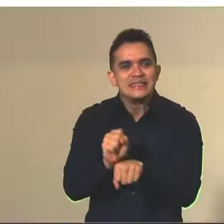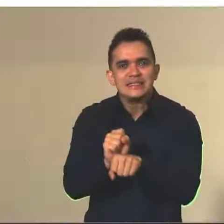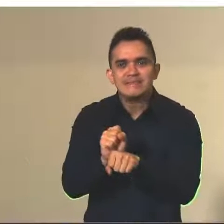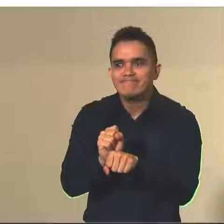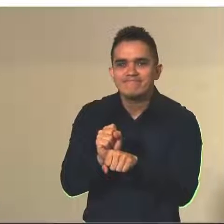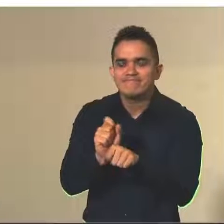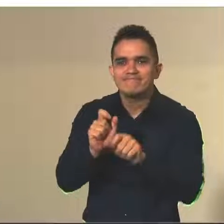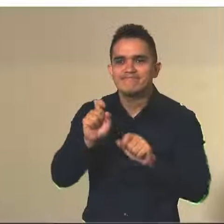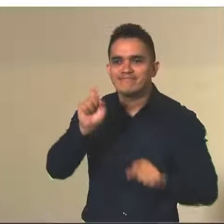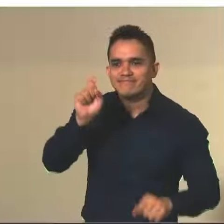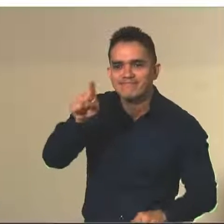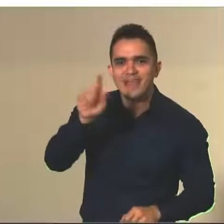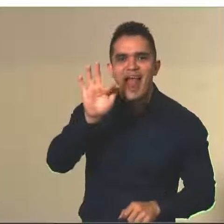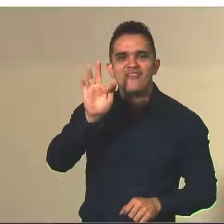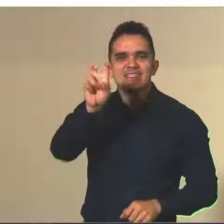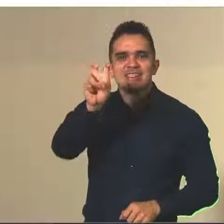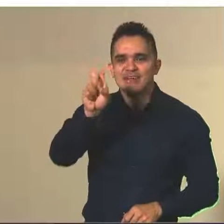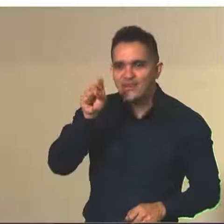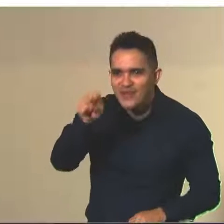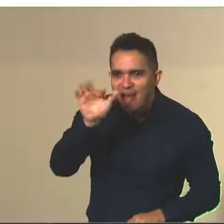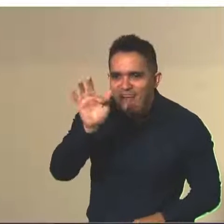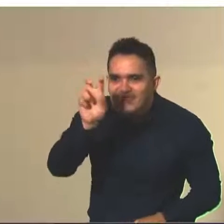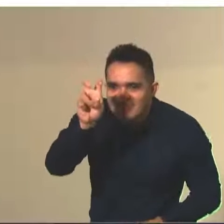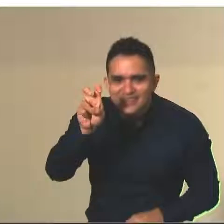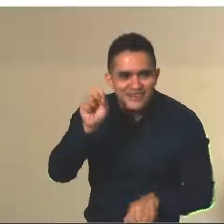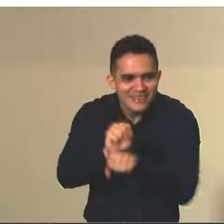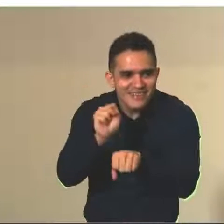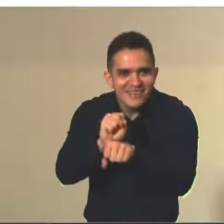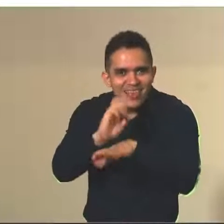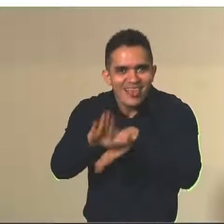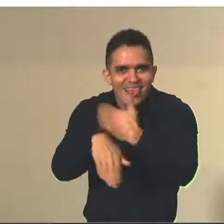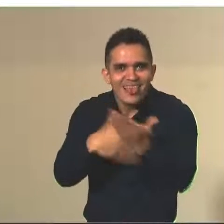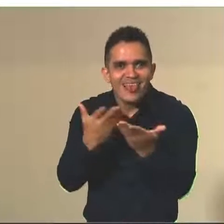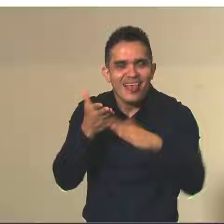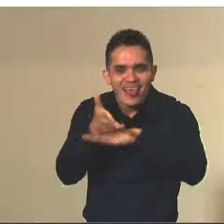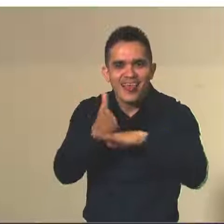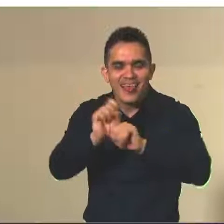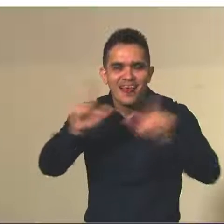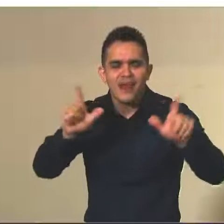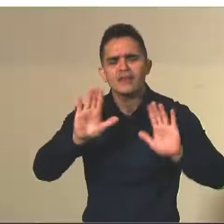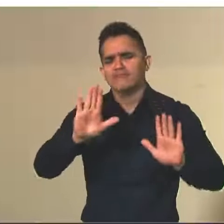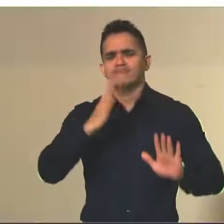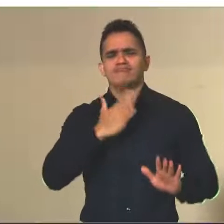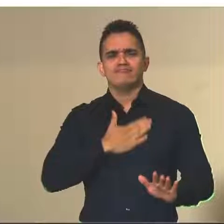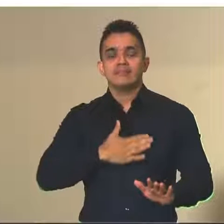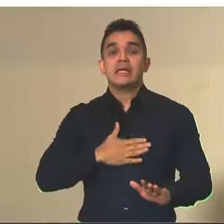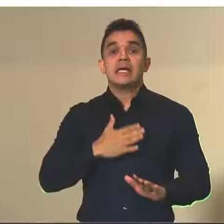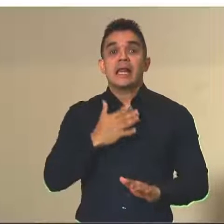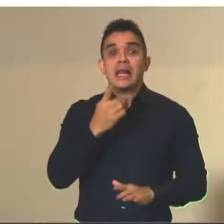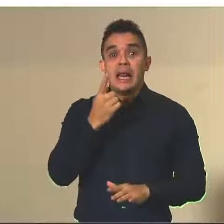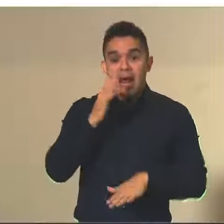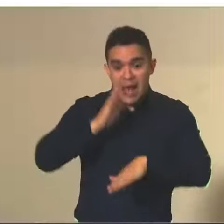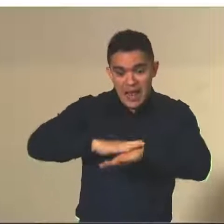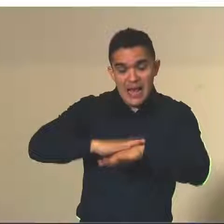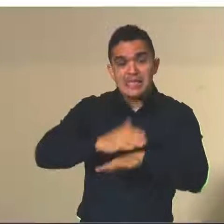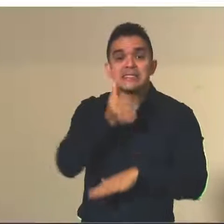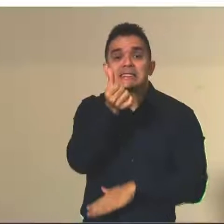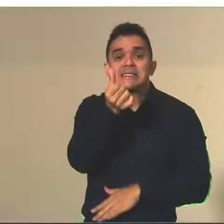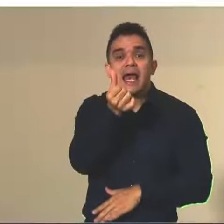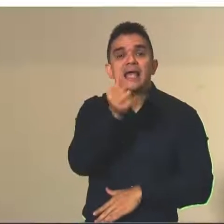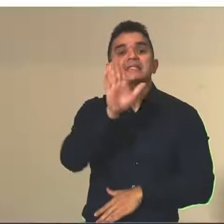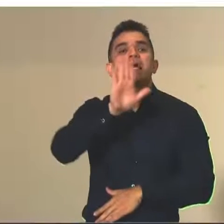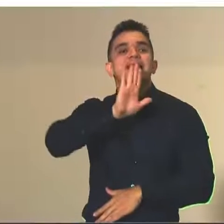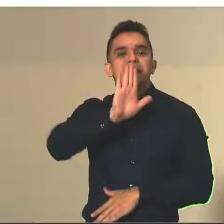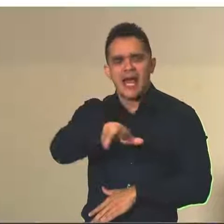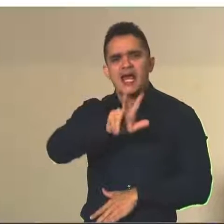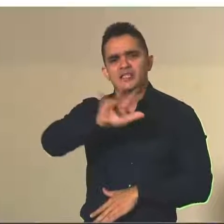atualizando a tela da internet, né, do browser, para acessar o gabarito, então, às 18 horas nós faremos essa divulgação.